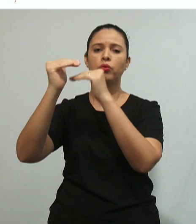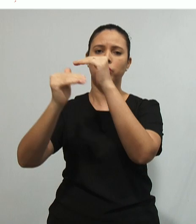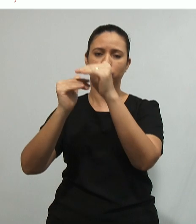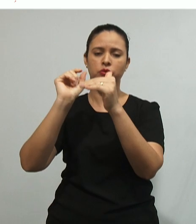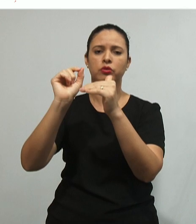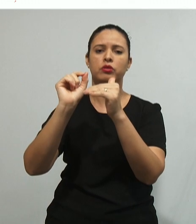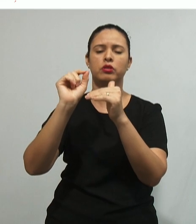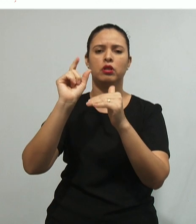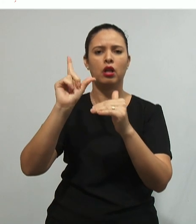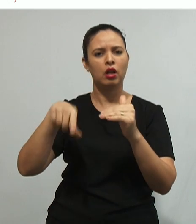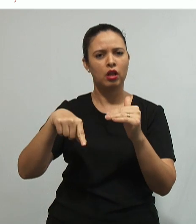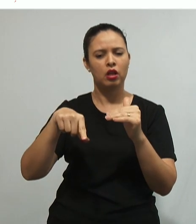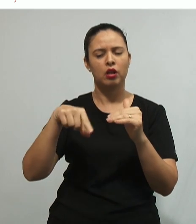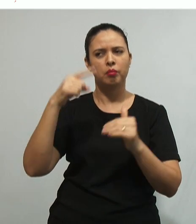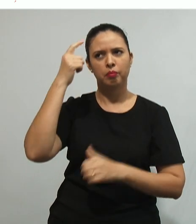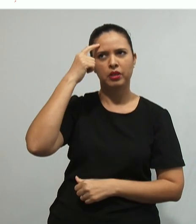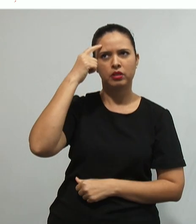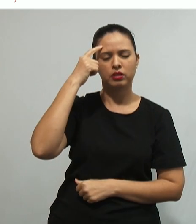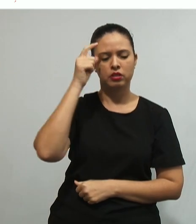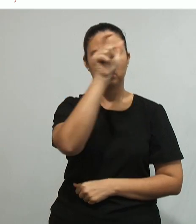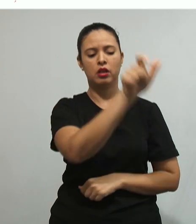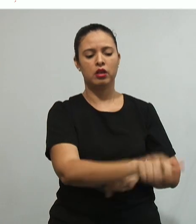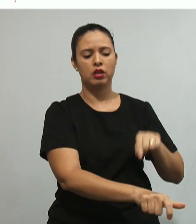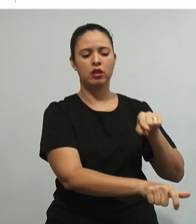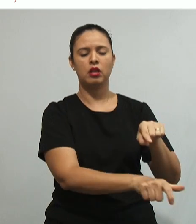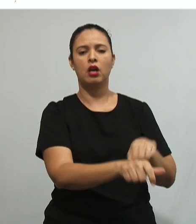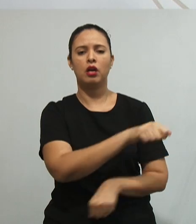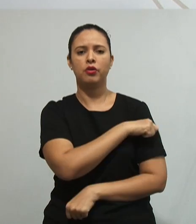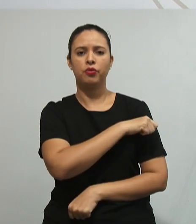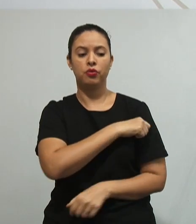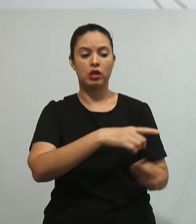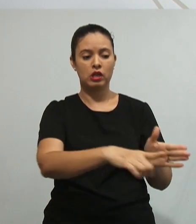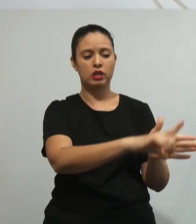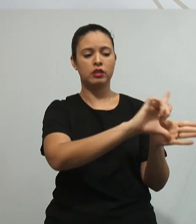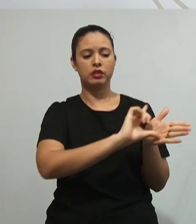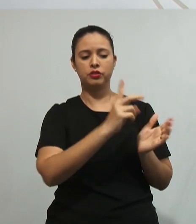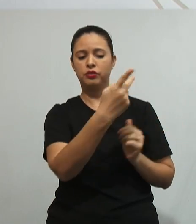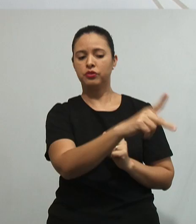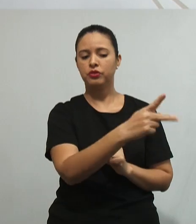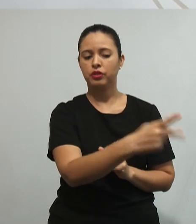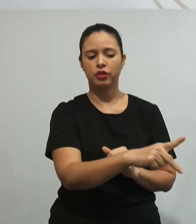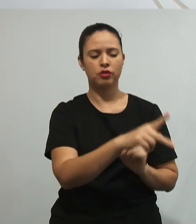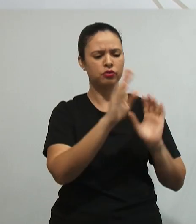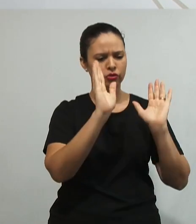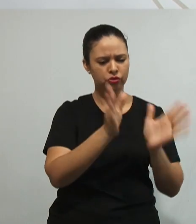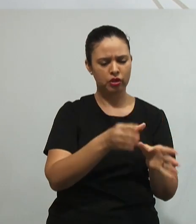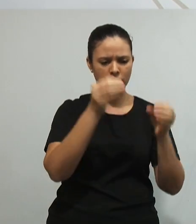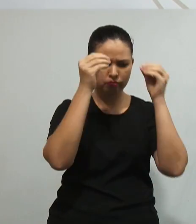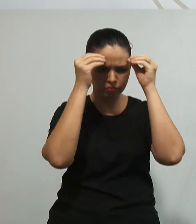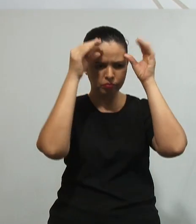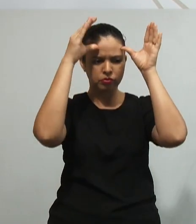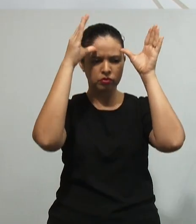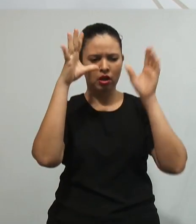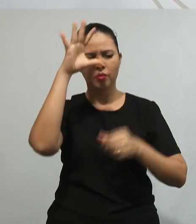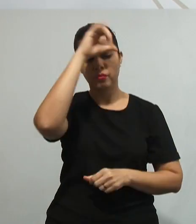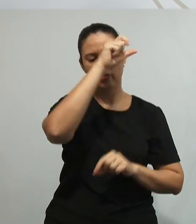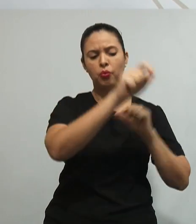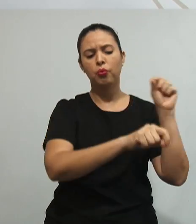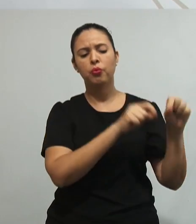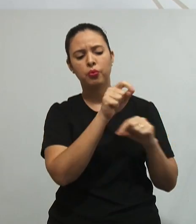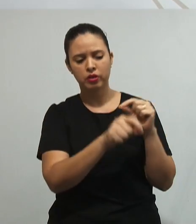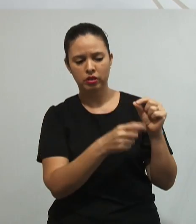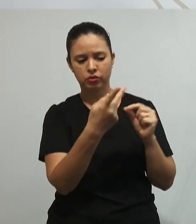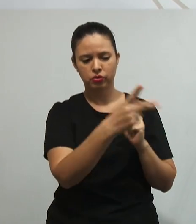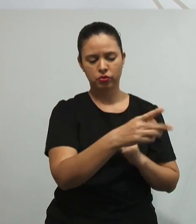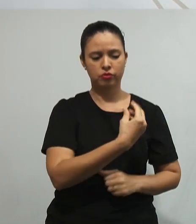conhecimentos prévios dos alunos, ou seja, aquele conhecimento que o aluno, que a criança, que o adolescente, que o adulto, leva